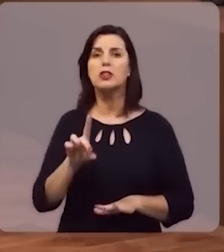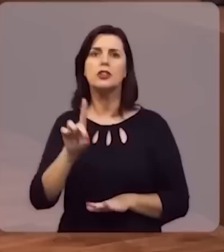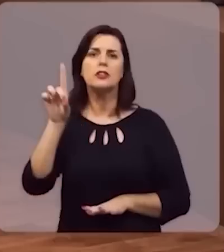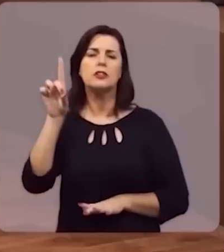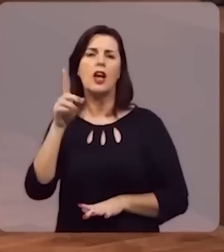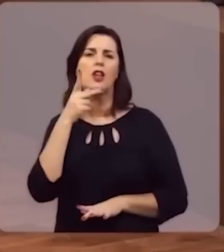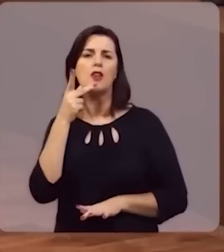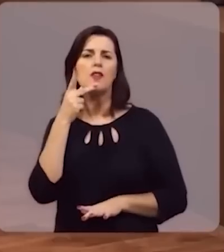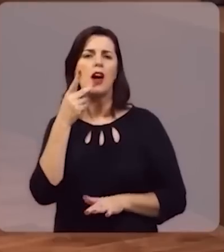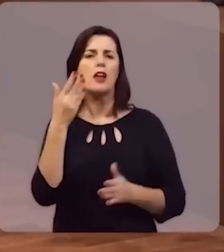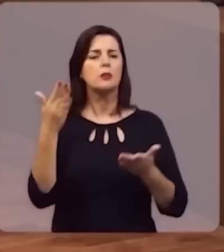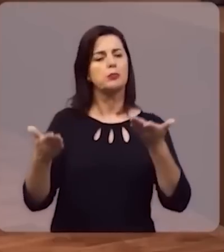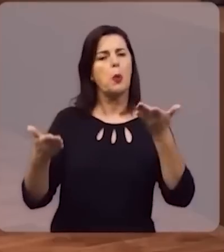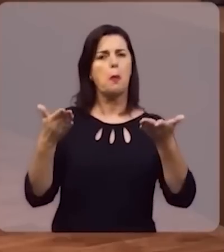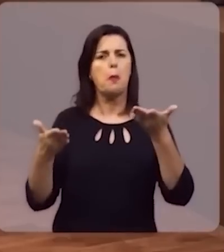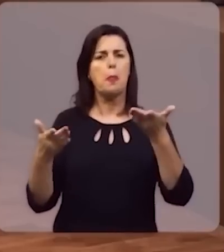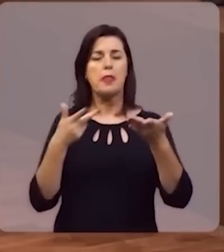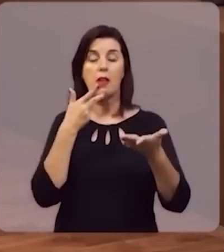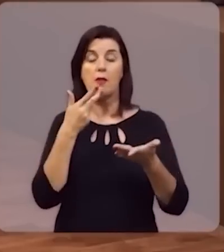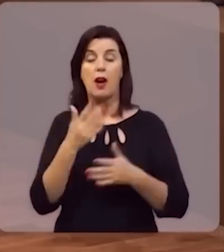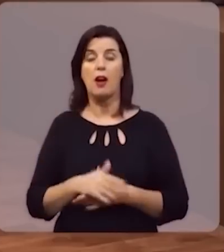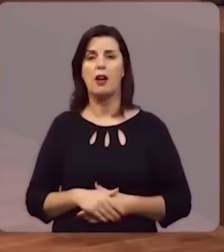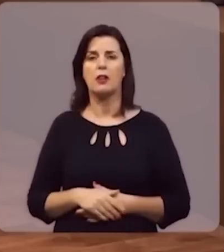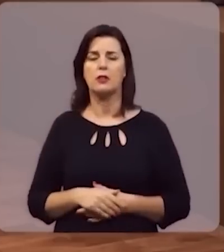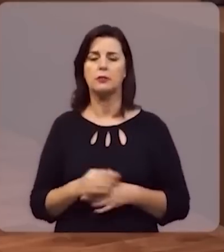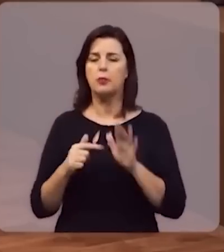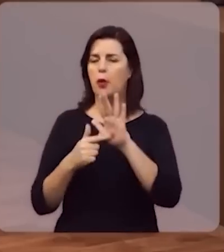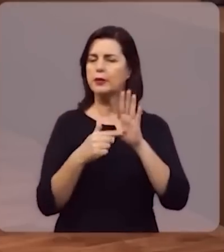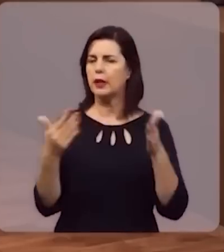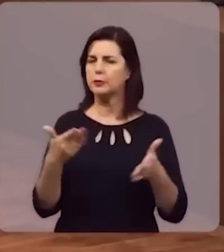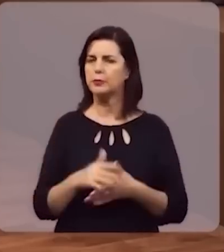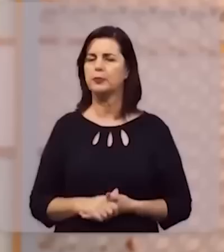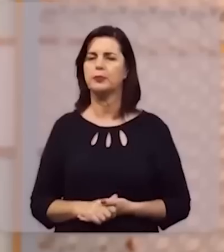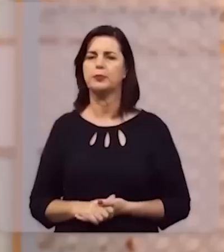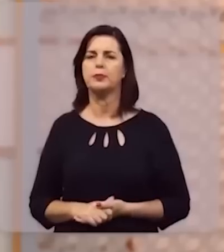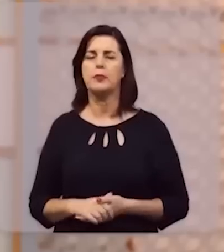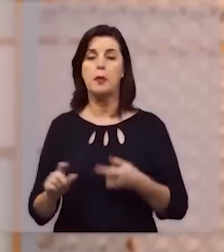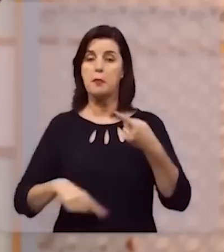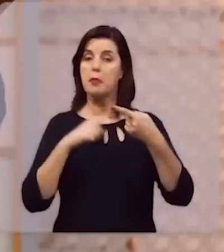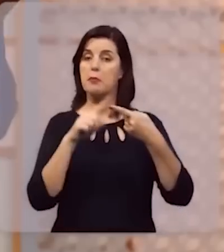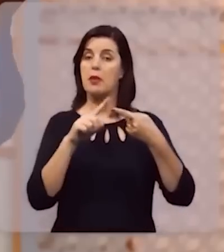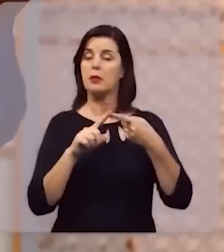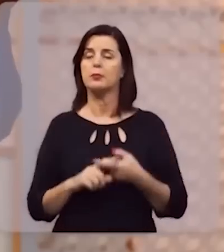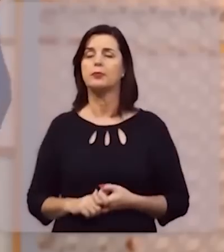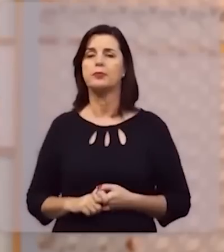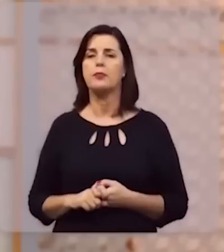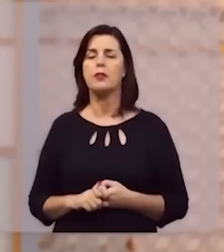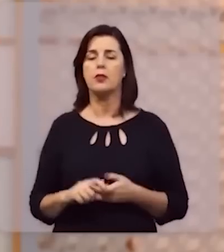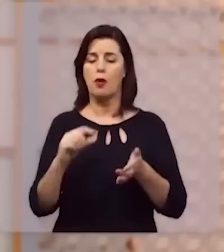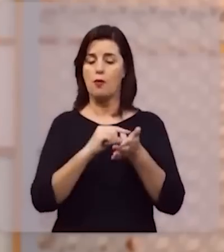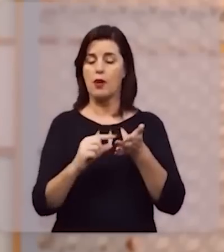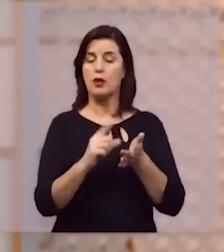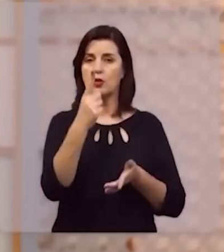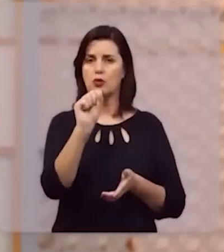fazendo alguns paralelos que eu passo a destacar. Bom, primeiramente, no